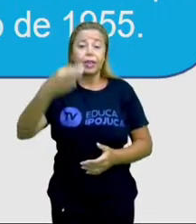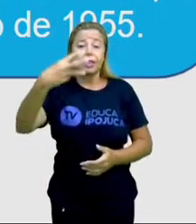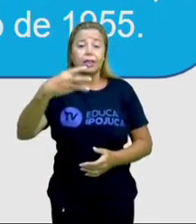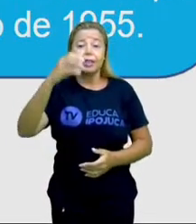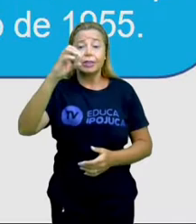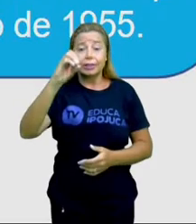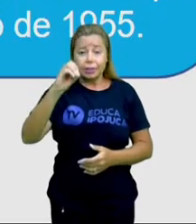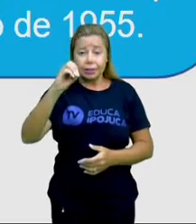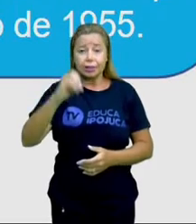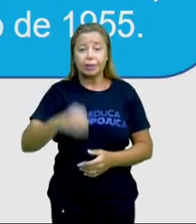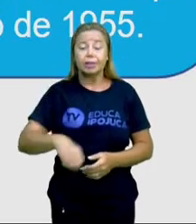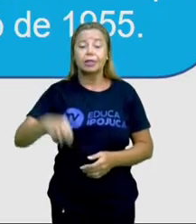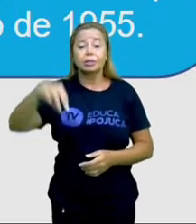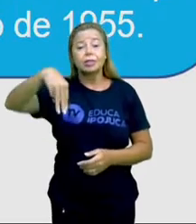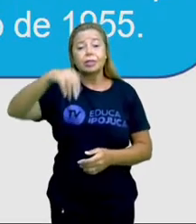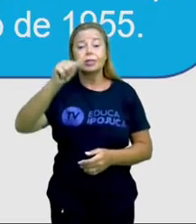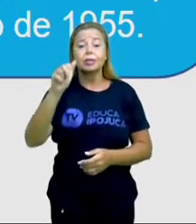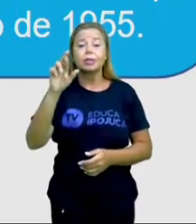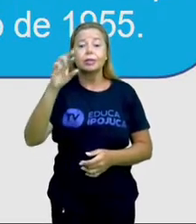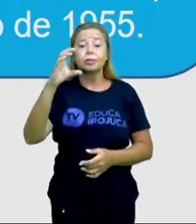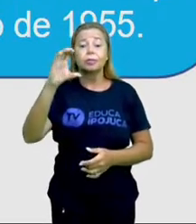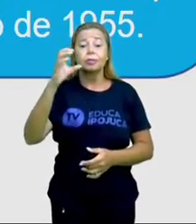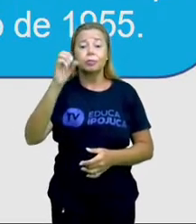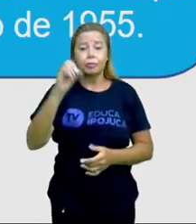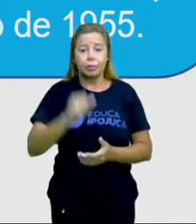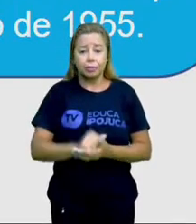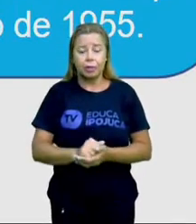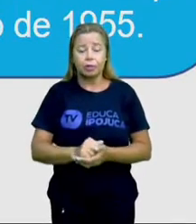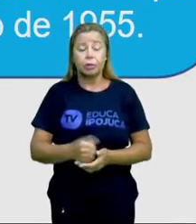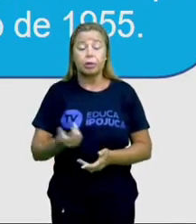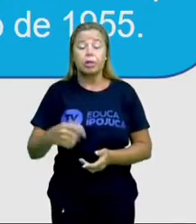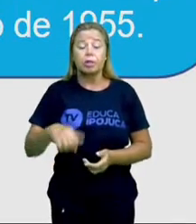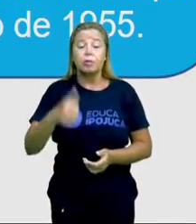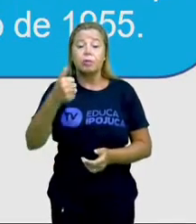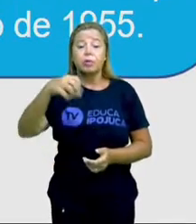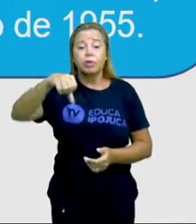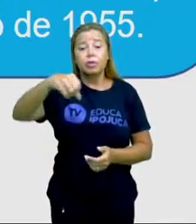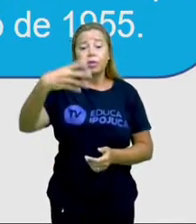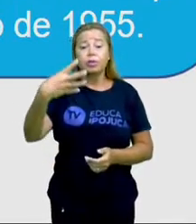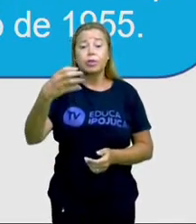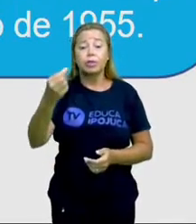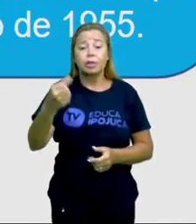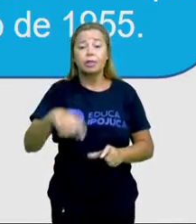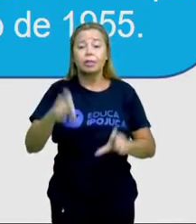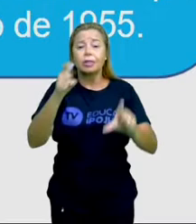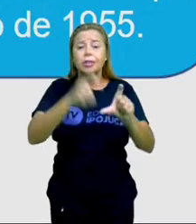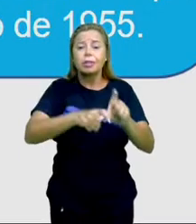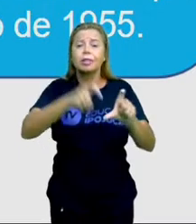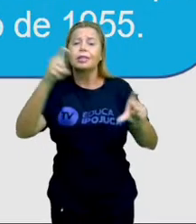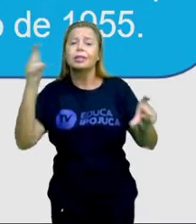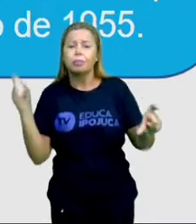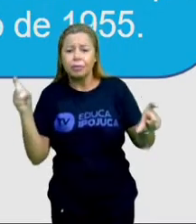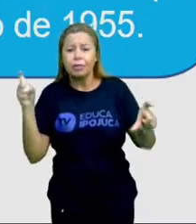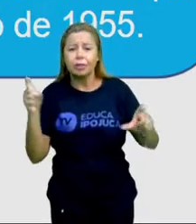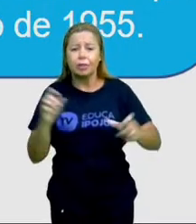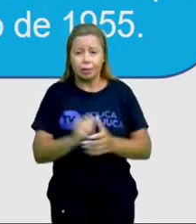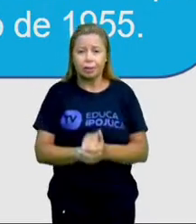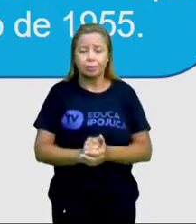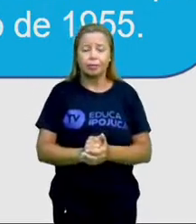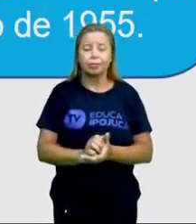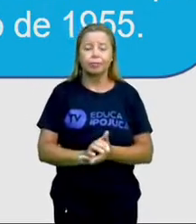1846, Ipojuca se tornou um município autônomo, o que é autônomo, gente?